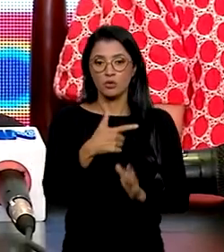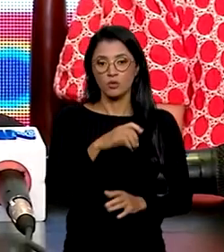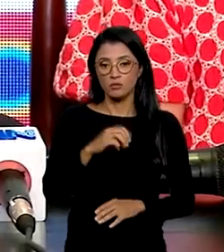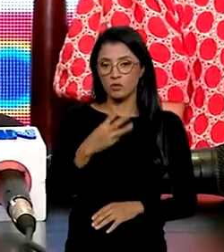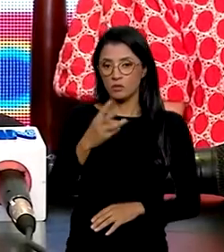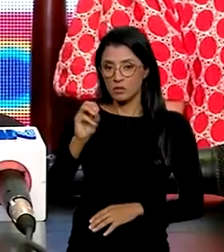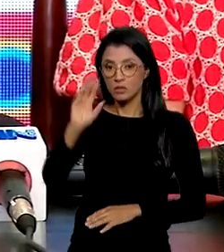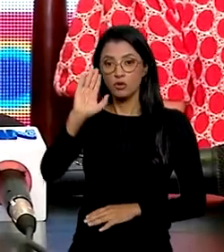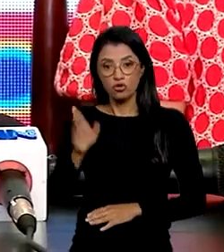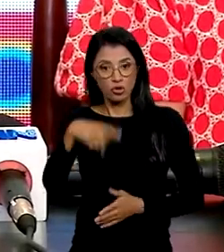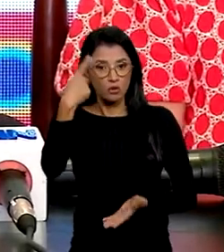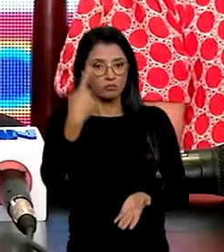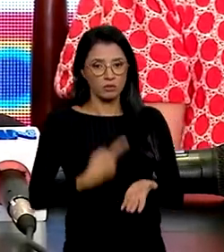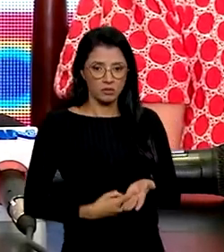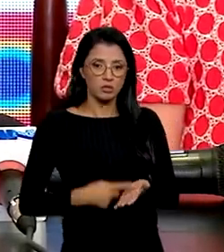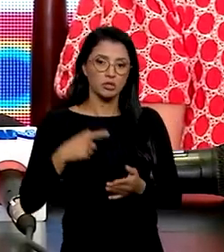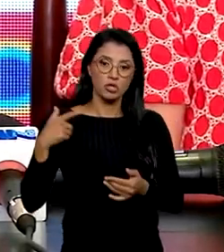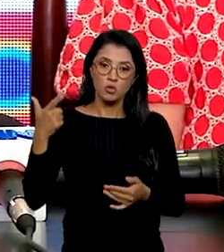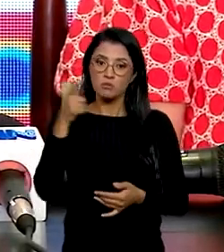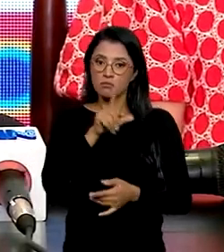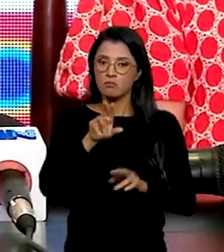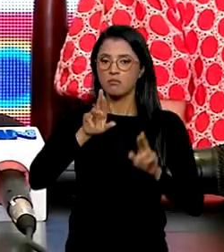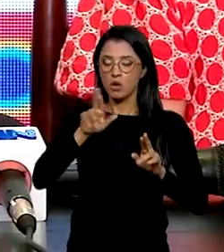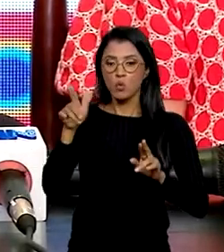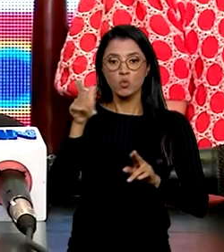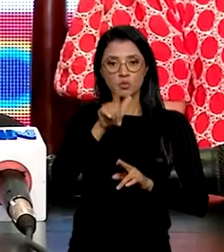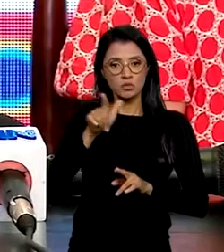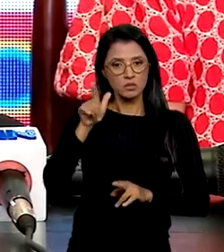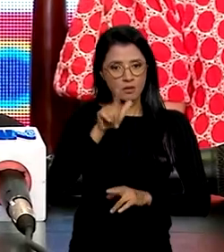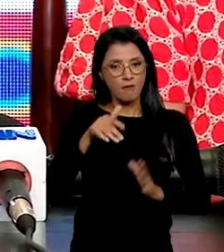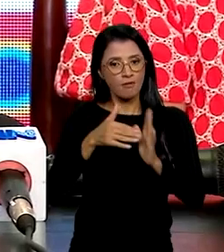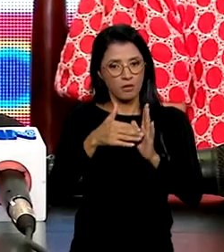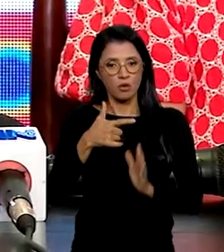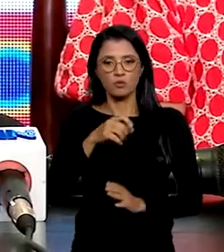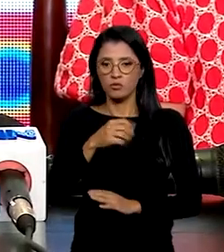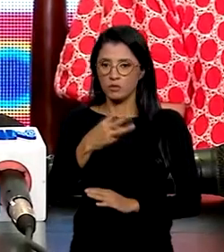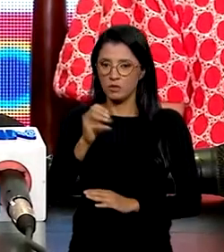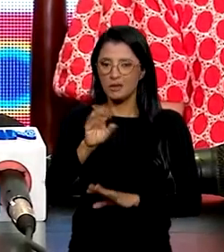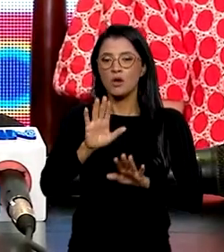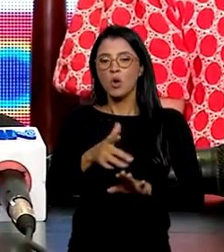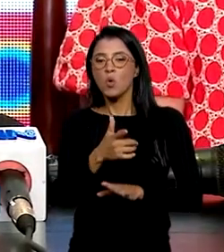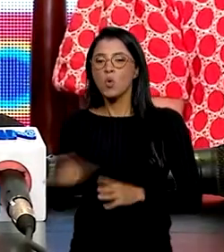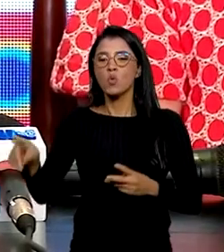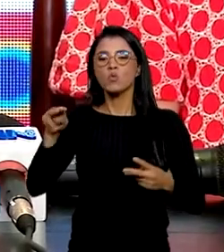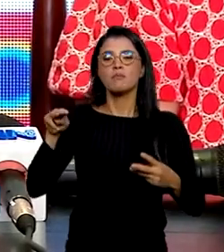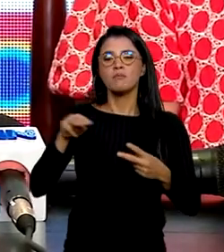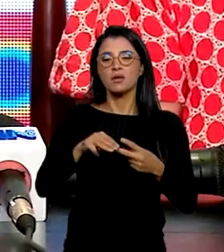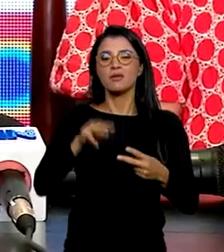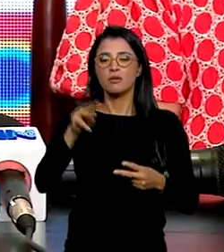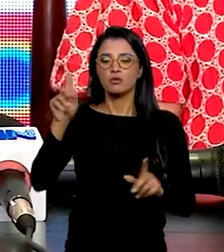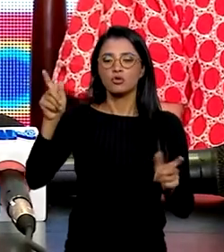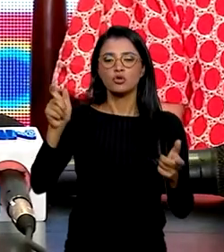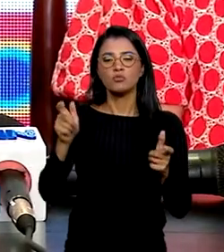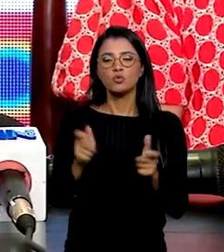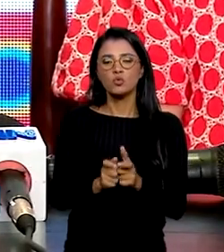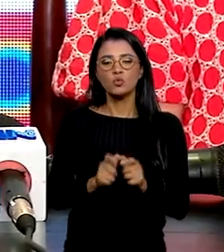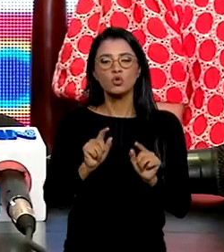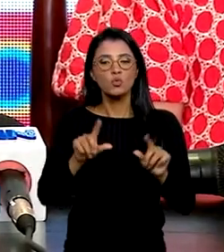já tem esse compromisso e a gente espera cumprir até lá. Mas a outra meta que a gente tem é de reduzir muito